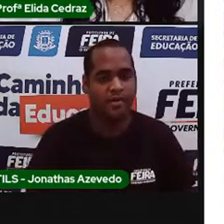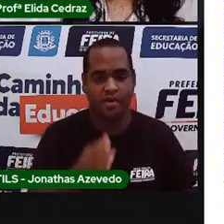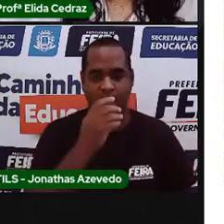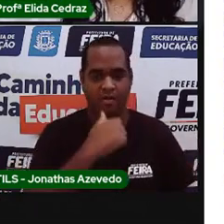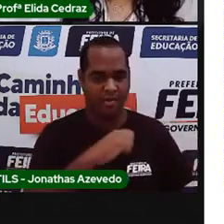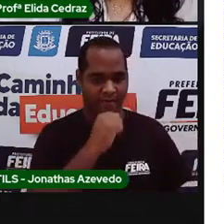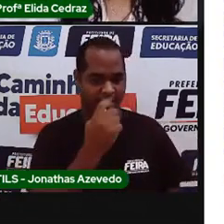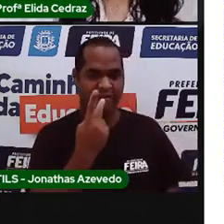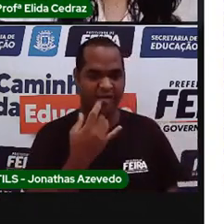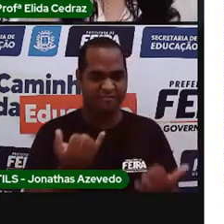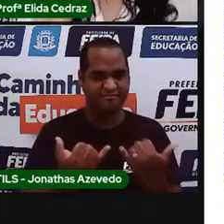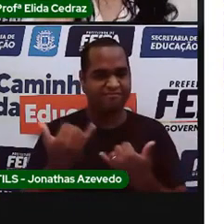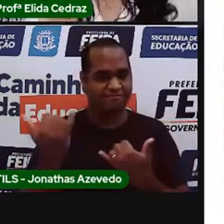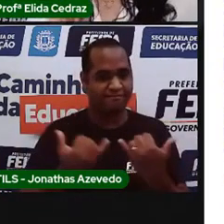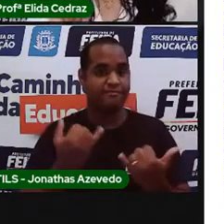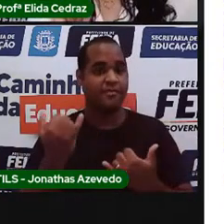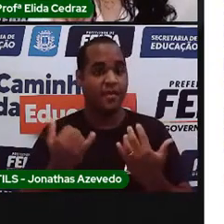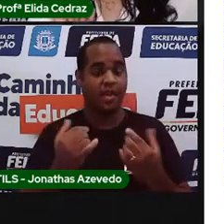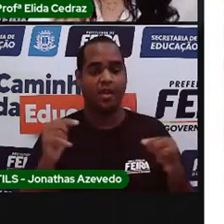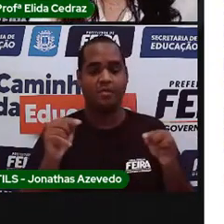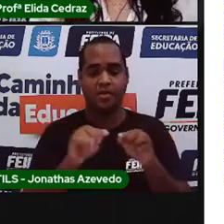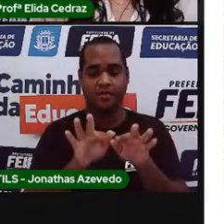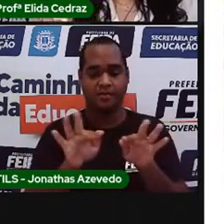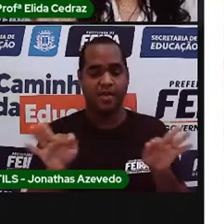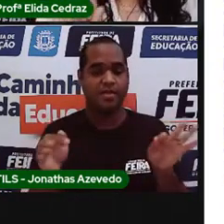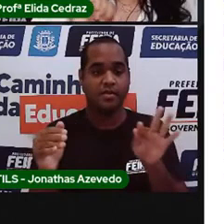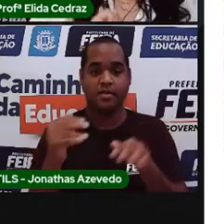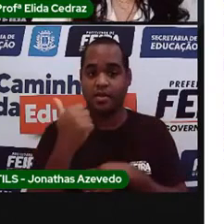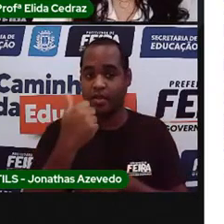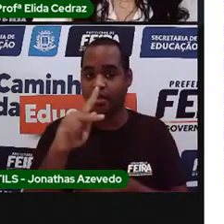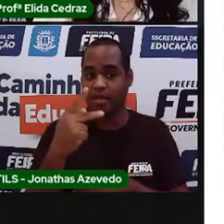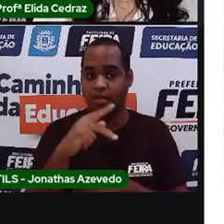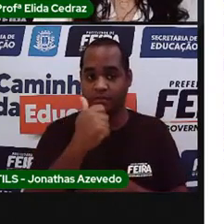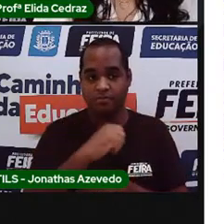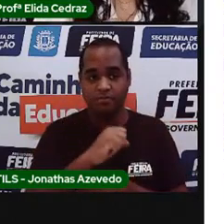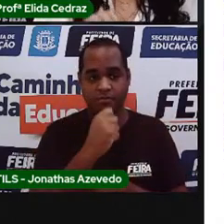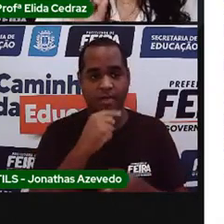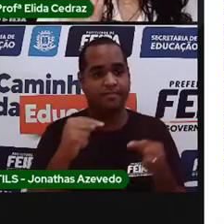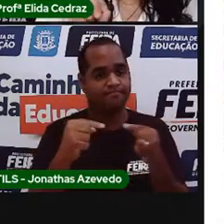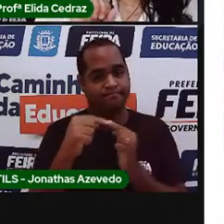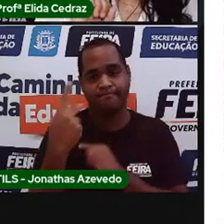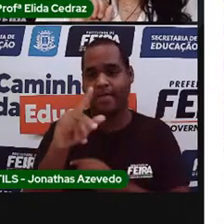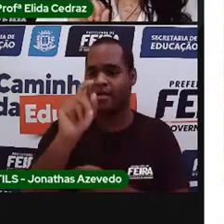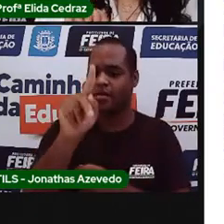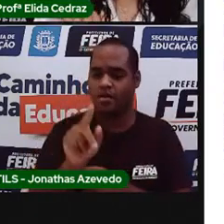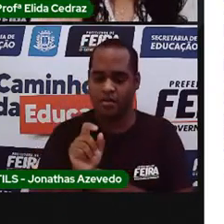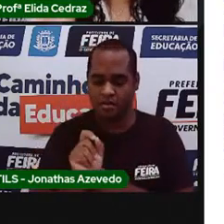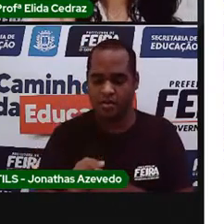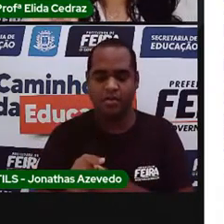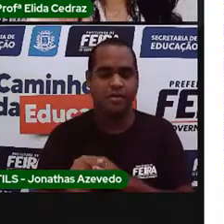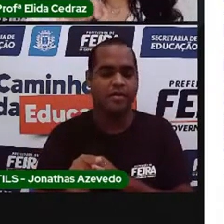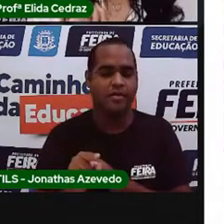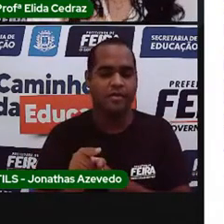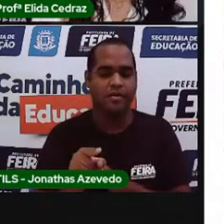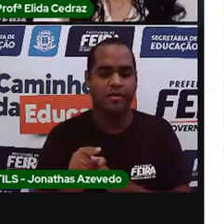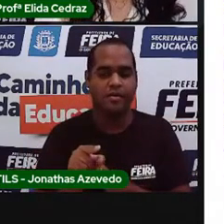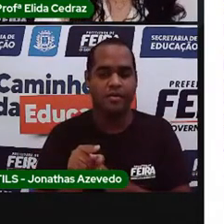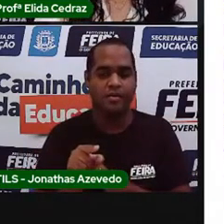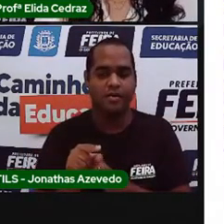mãe fala assim com a gente, né? Essa frase da mãe usa esse ponto aí, esse sinal de